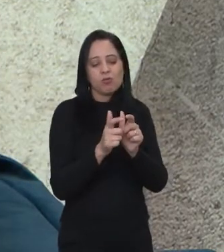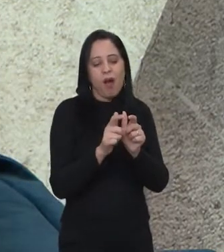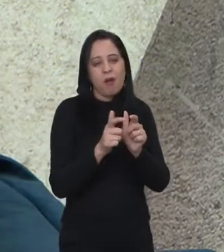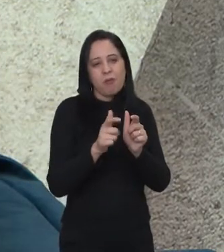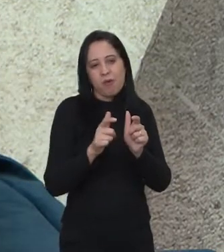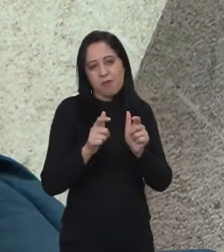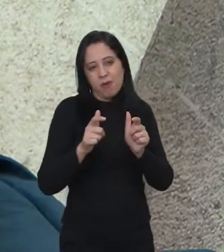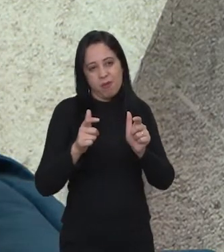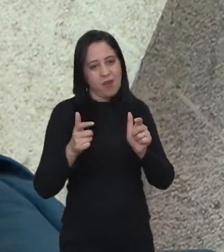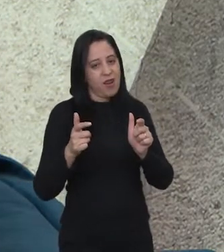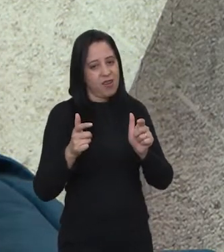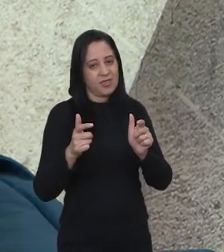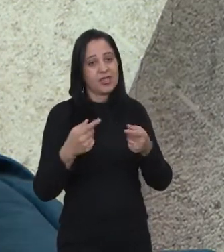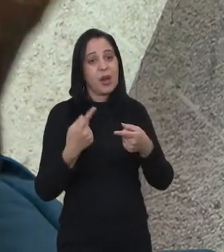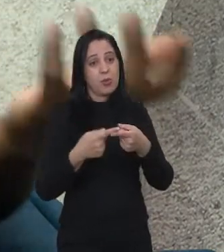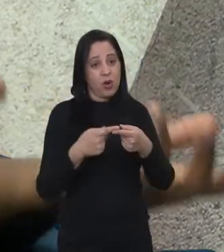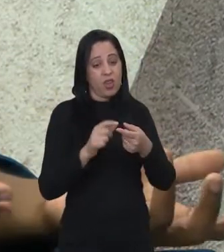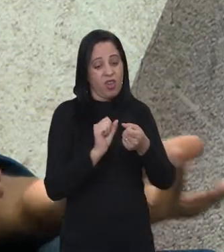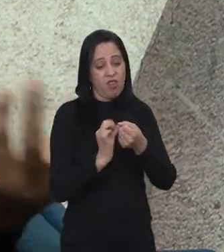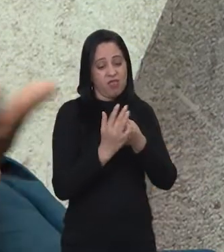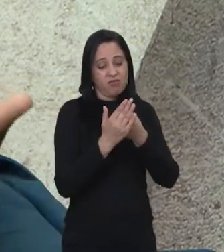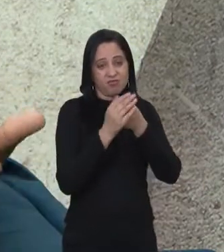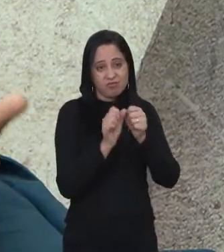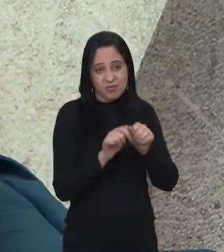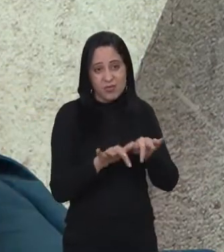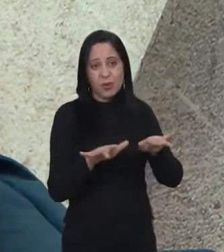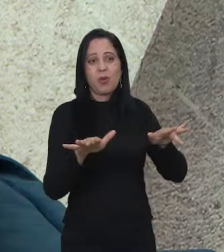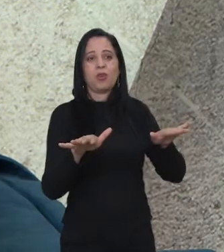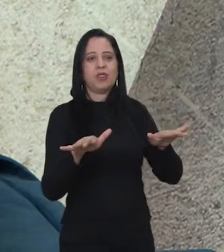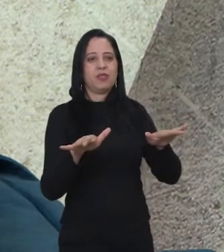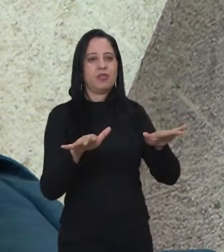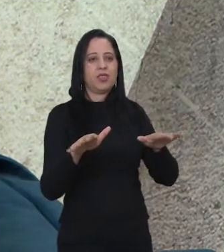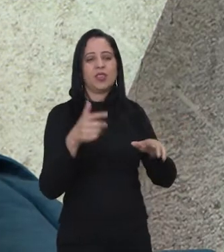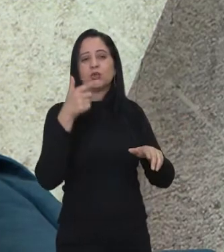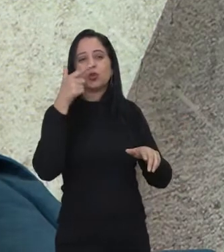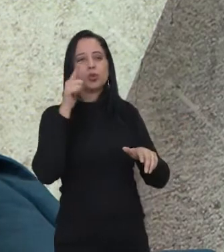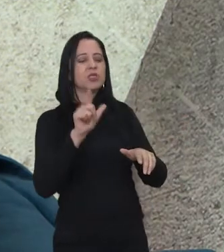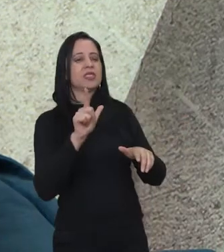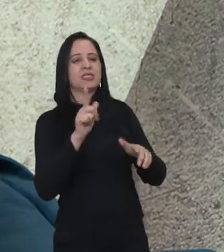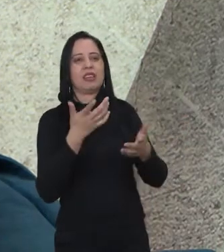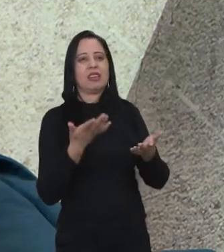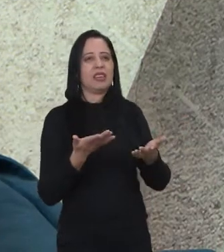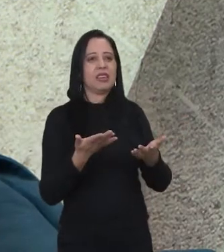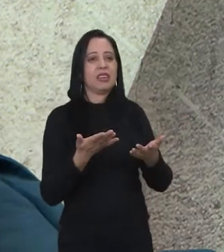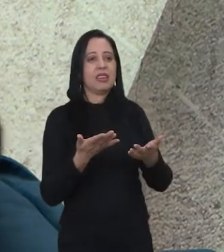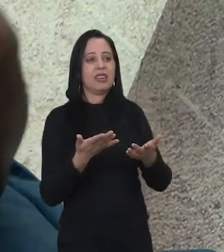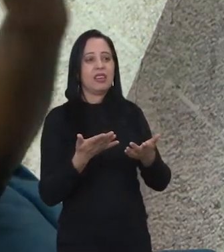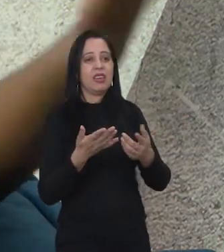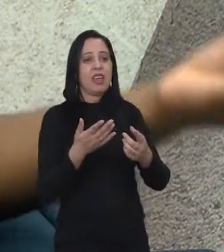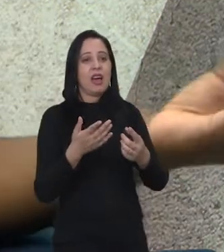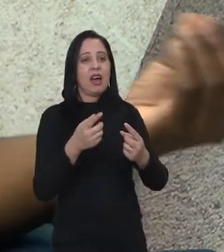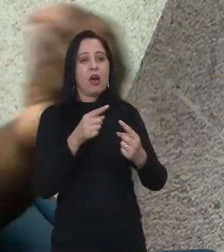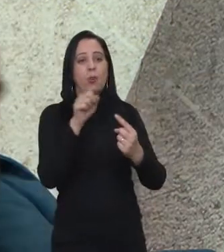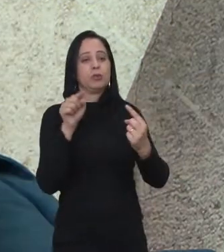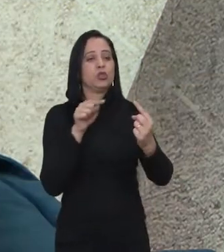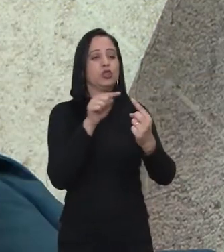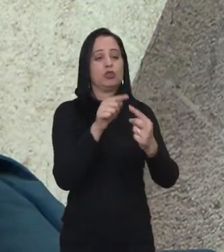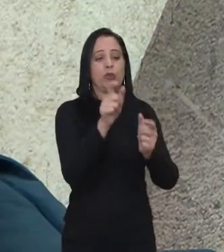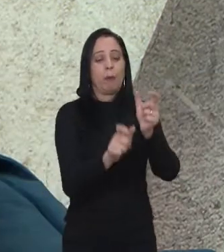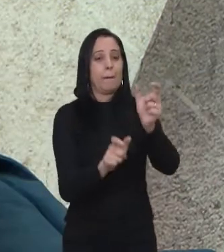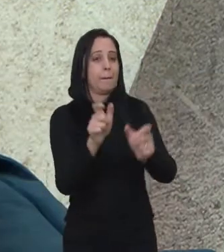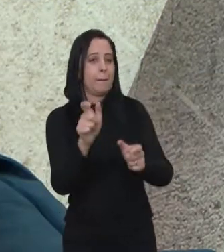desenvolver o seu modelo de negócios por conta da pandemia. Não conseguiram acessar locais, não conseguiram acessar pessoas,